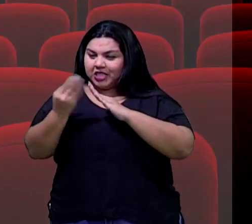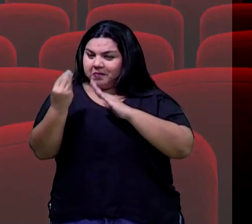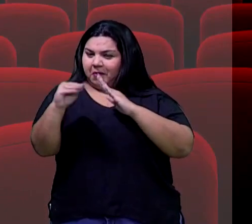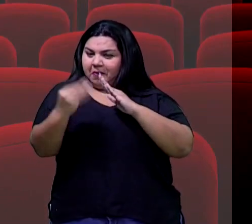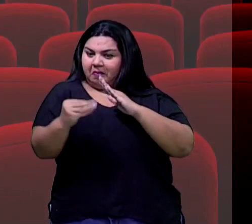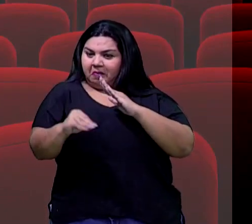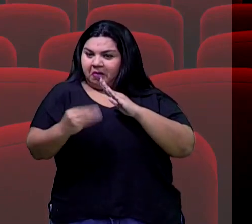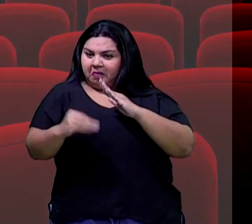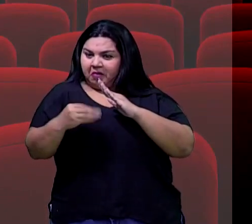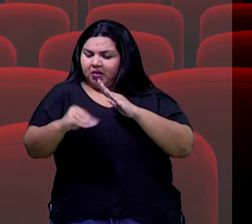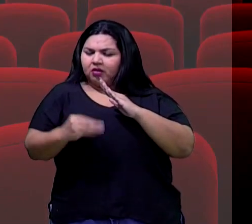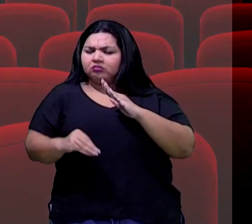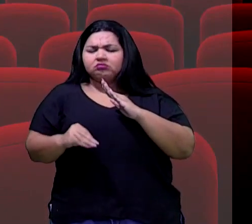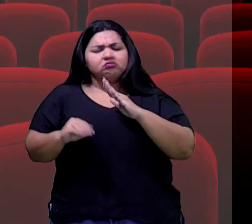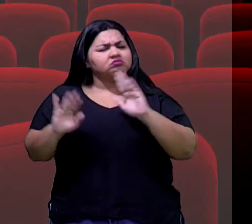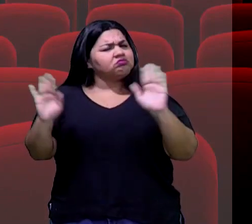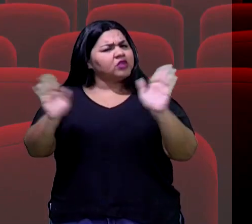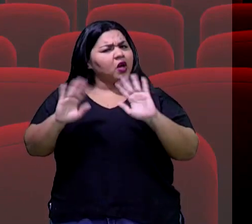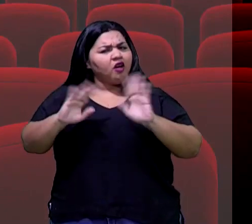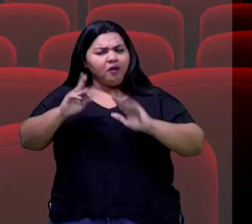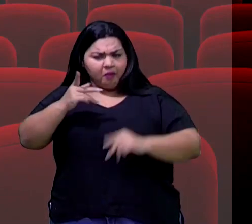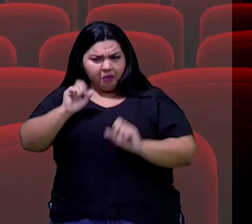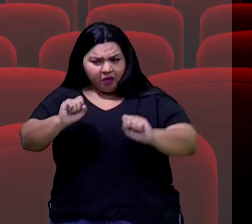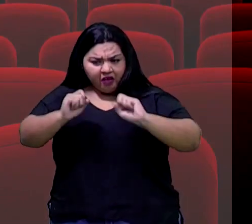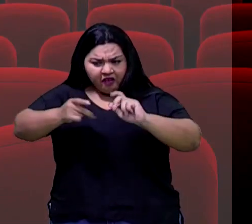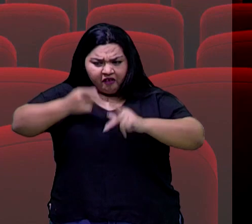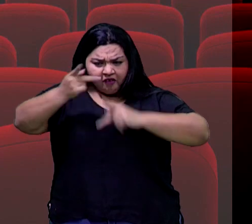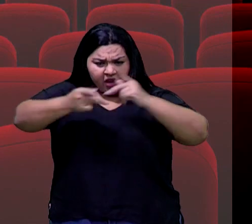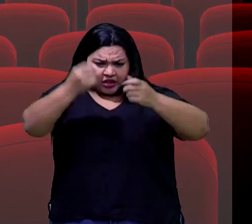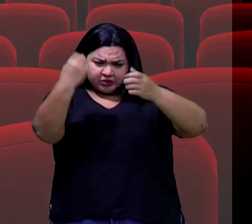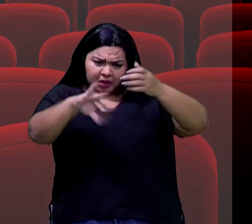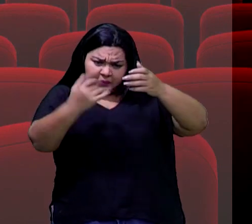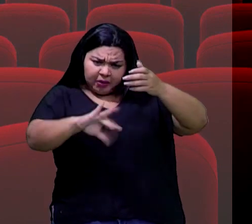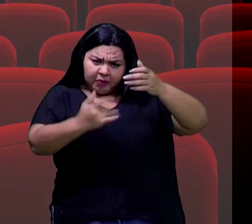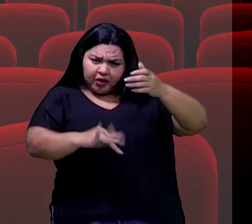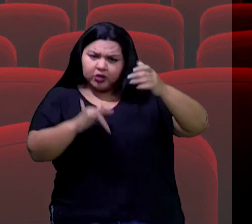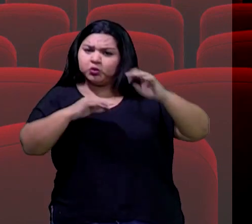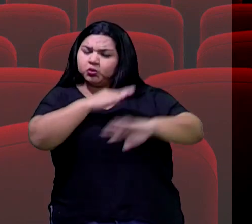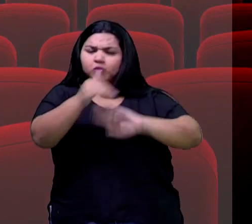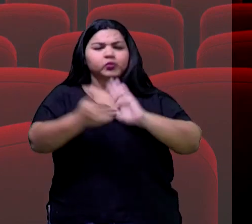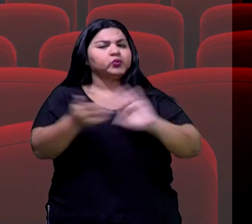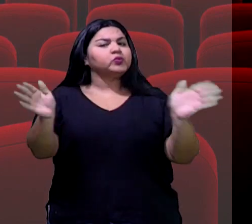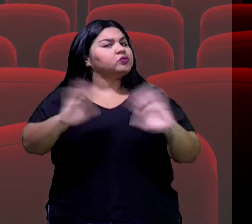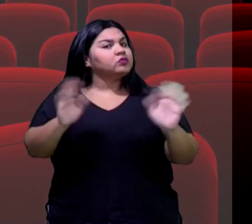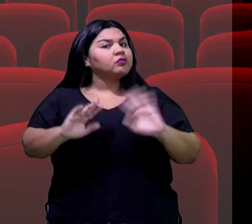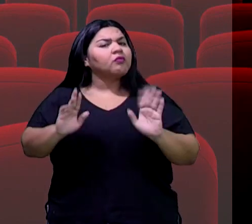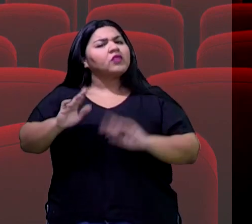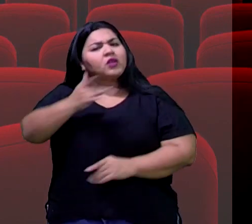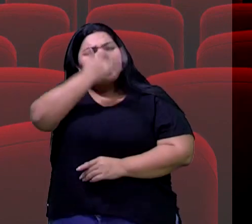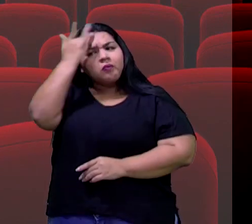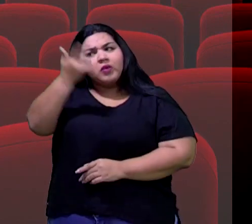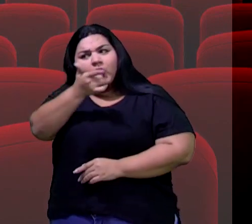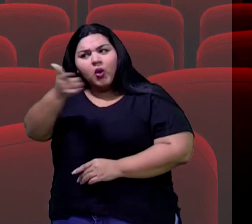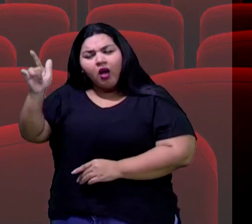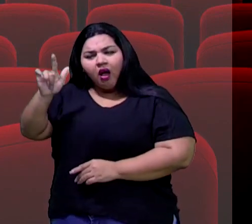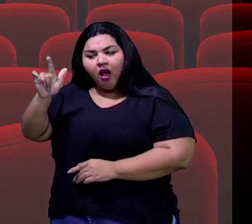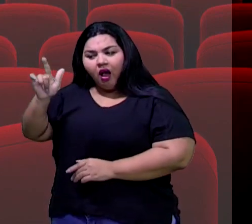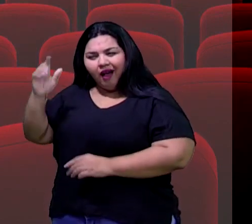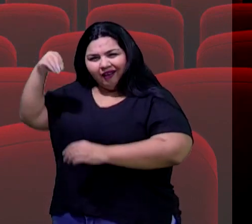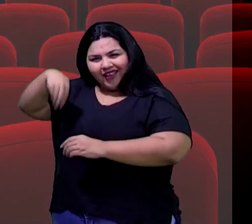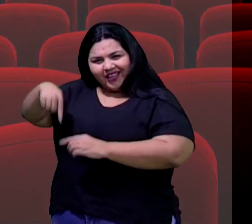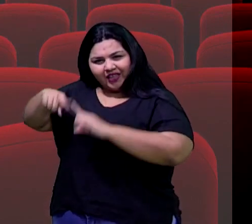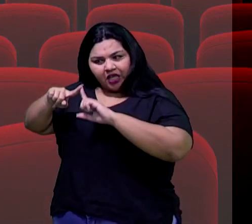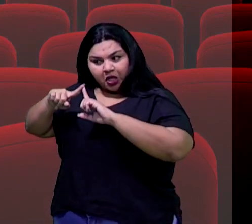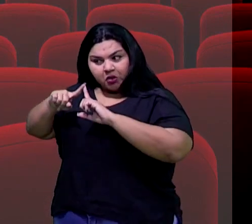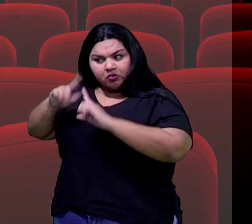pode falar tudo o que quer sem levar em consideração o respeito ao próximo e que ninguém vai identificar você porque isso